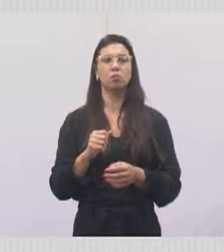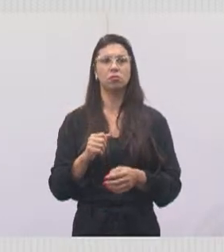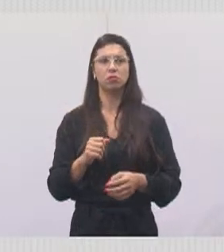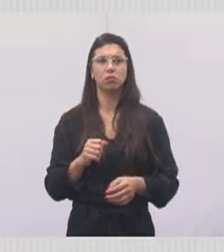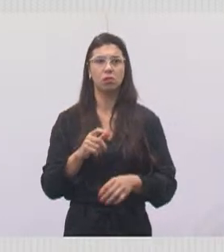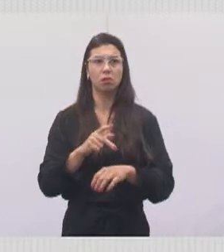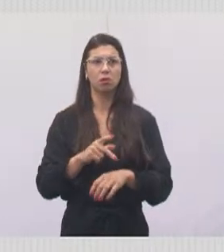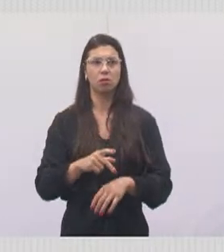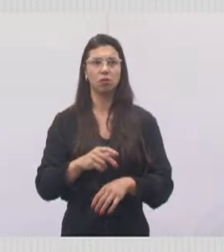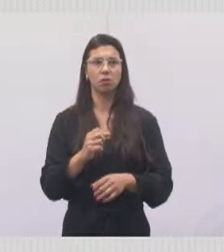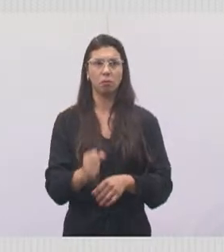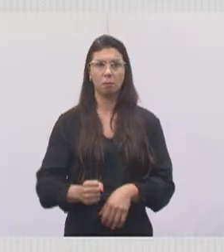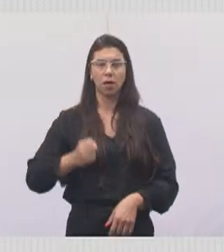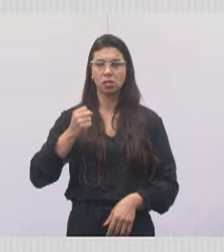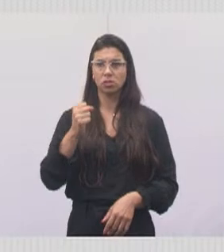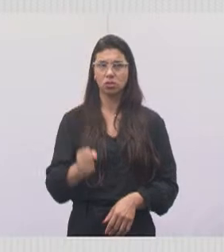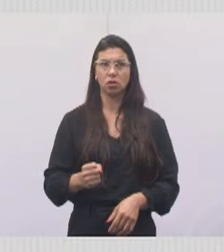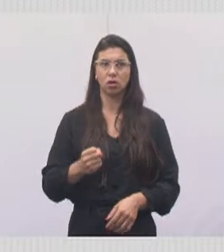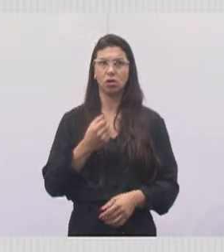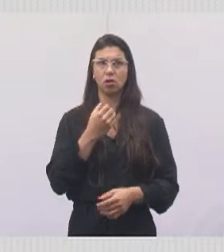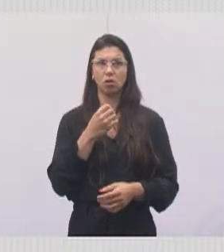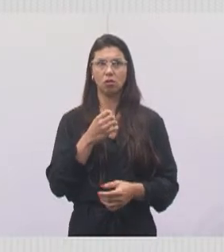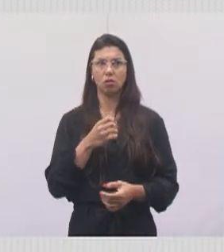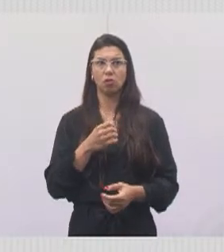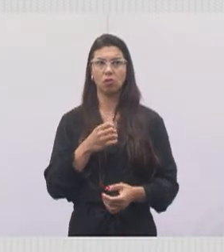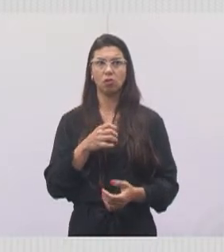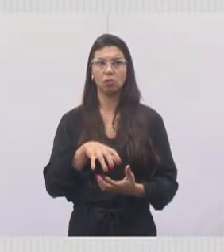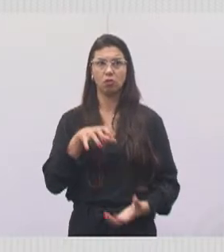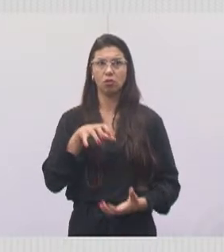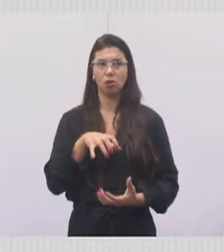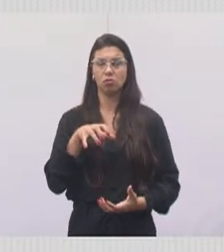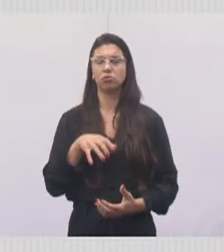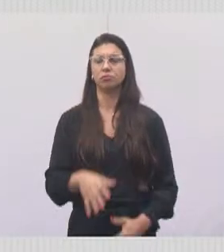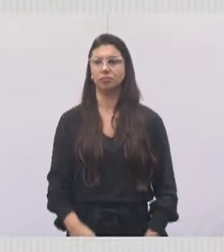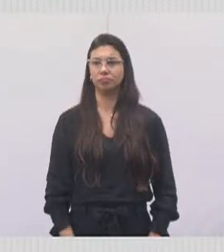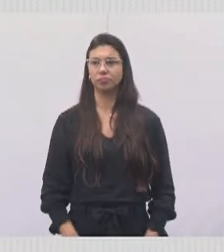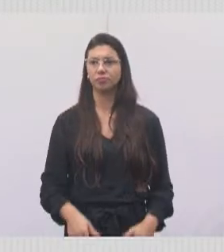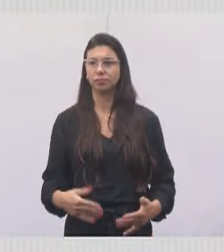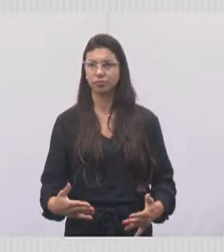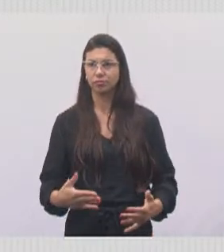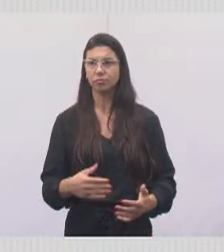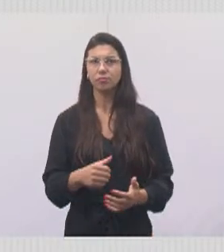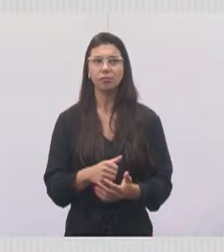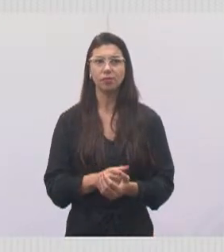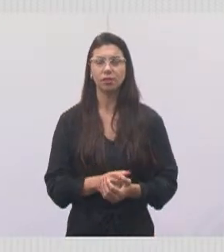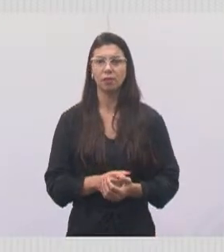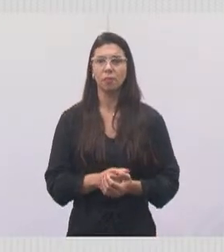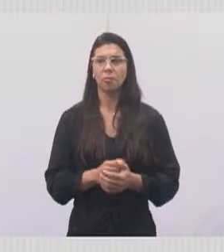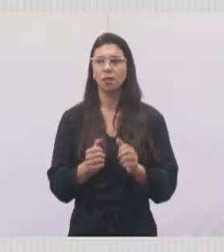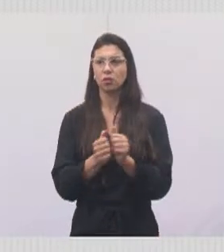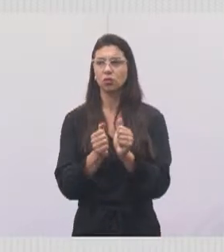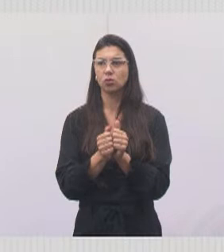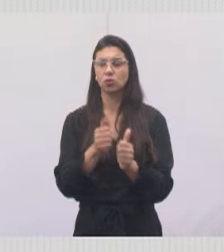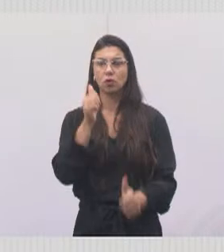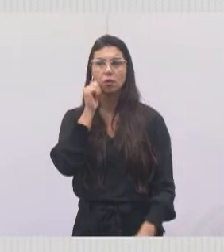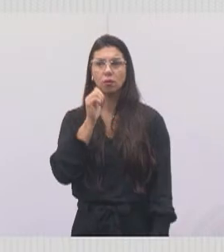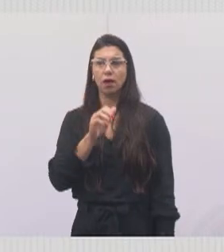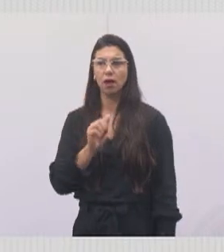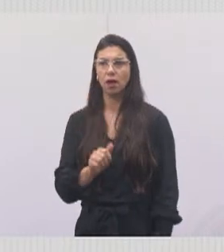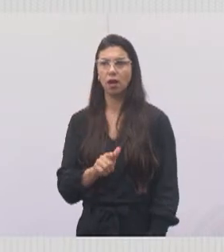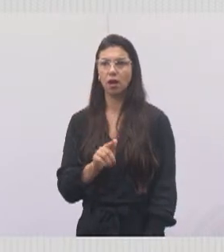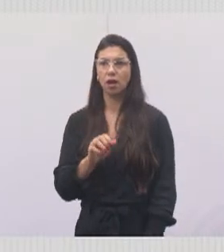do Diretório da Atenção e Especialidade do SIM, da Secretária de Junta, doutora Agda de Saúde